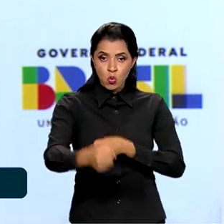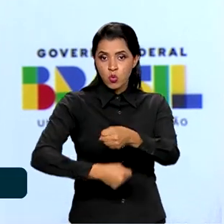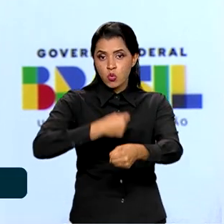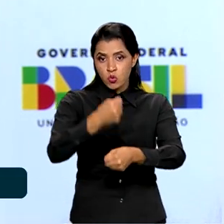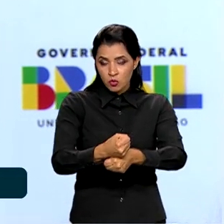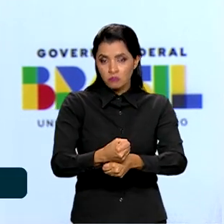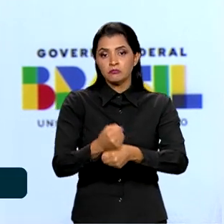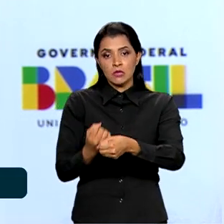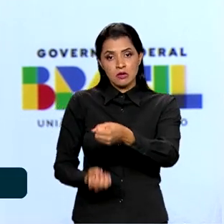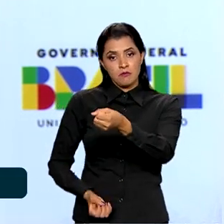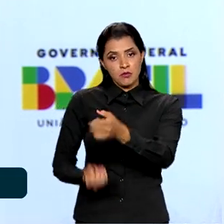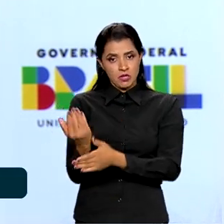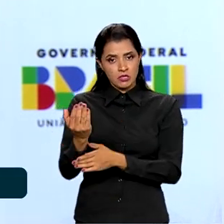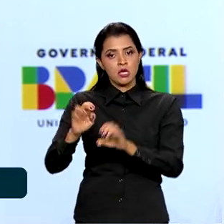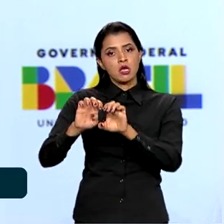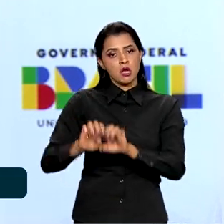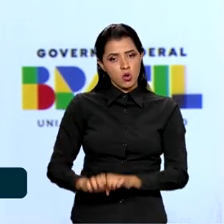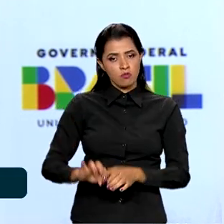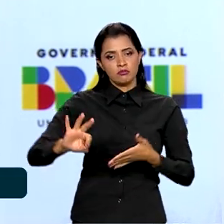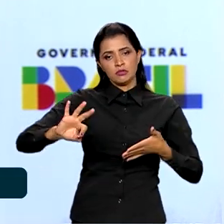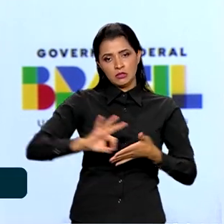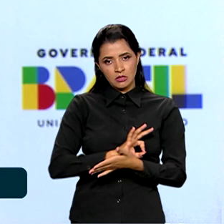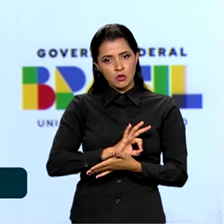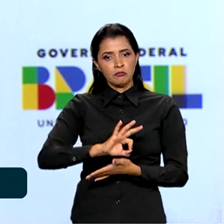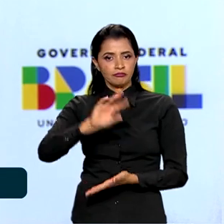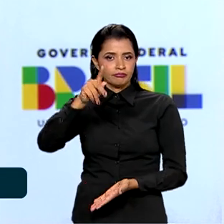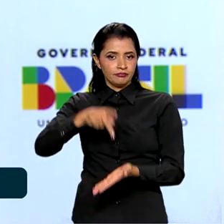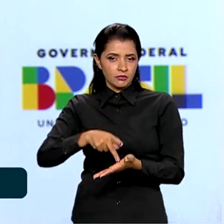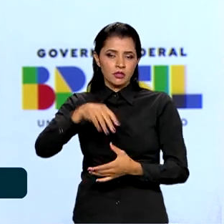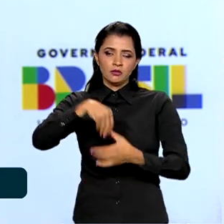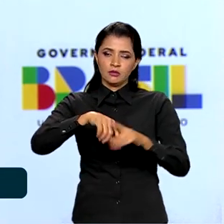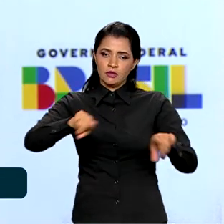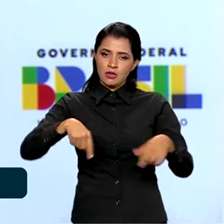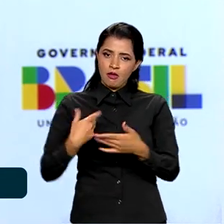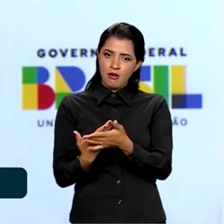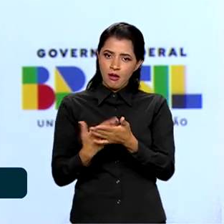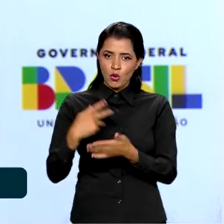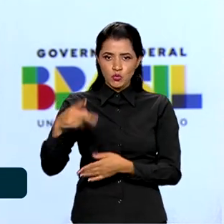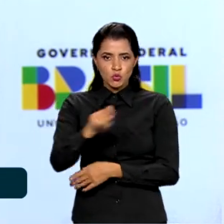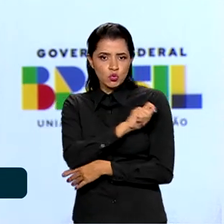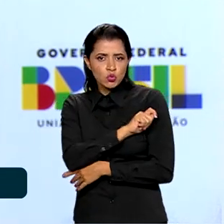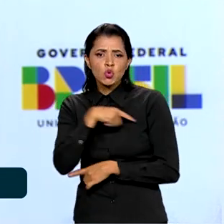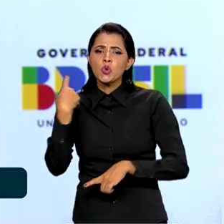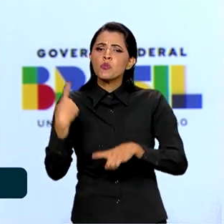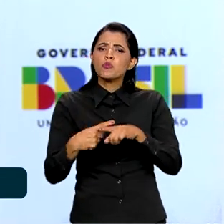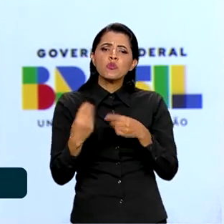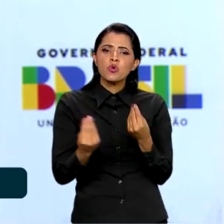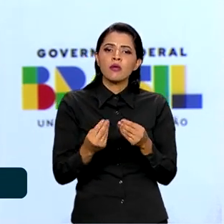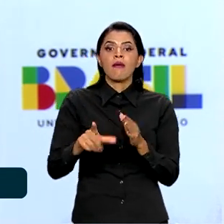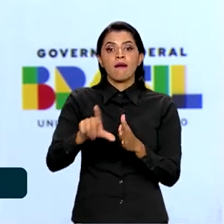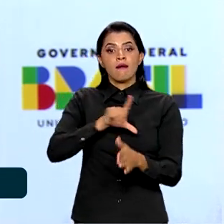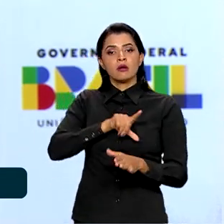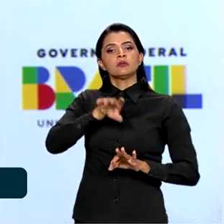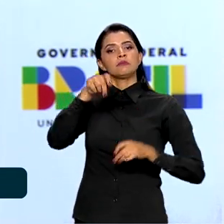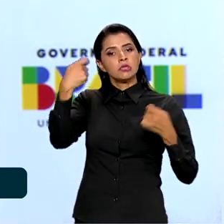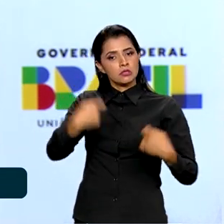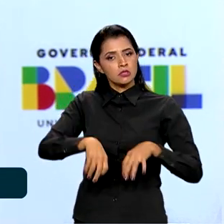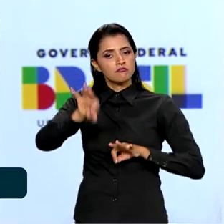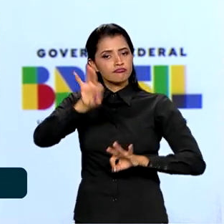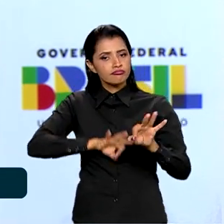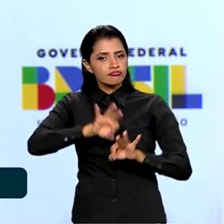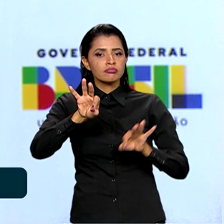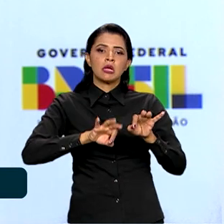da implantação da matrícula em sala de aula do aluno. Para que é é esse dinheiro? Para ele preparar a escola,